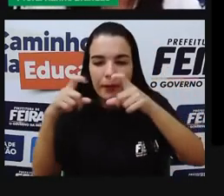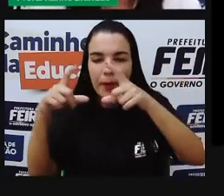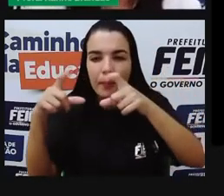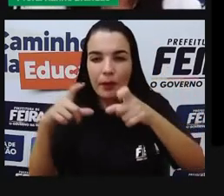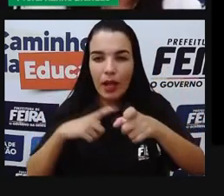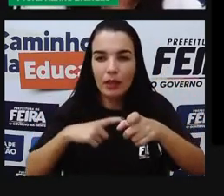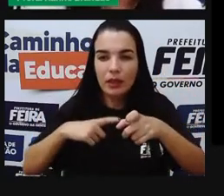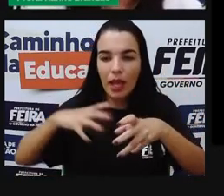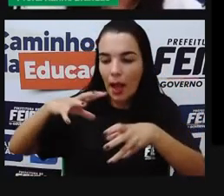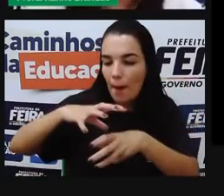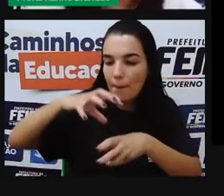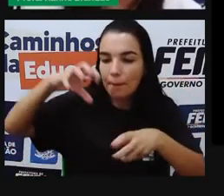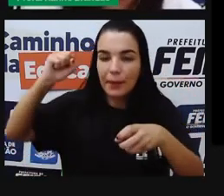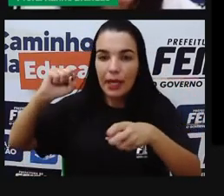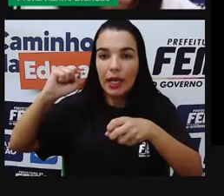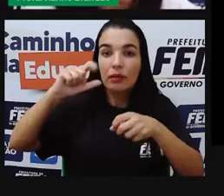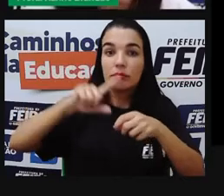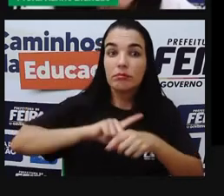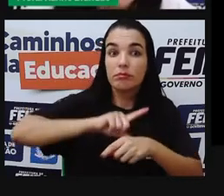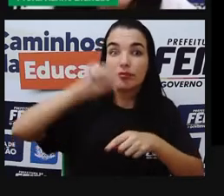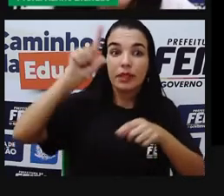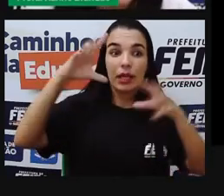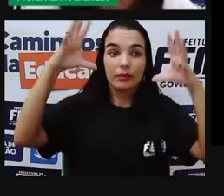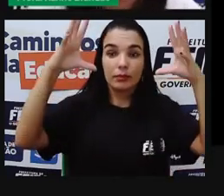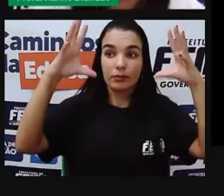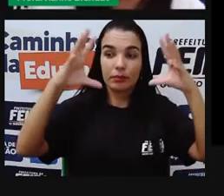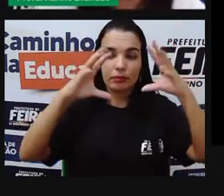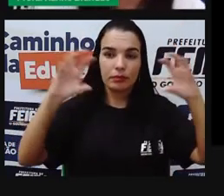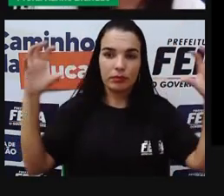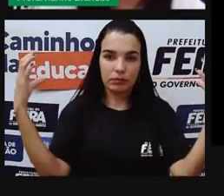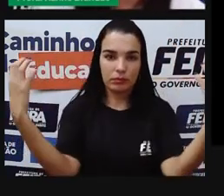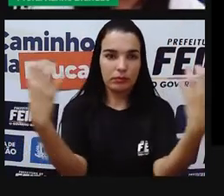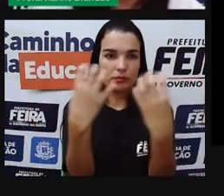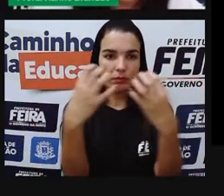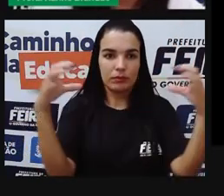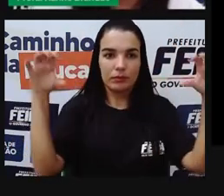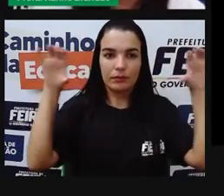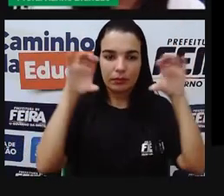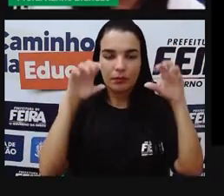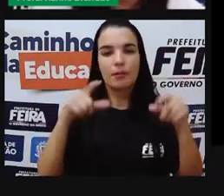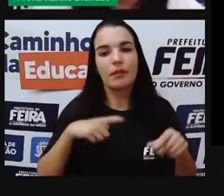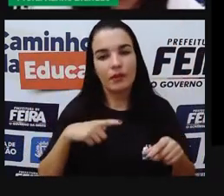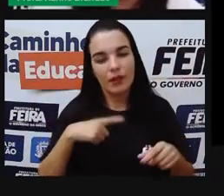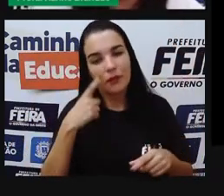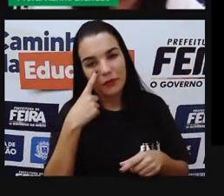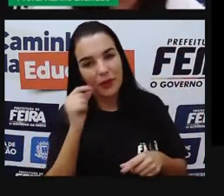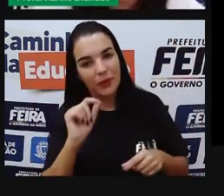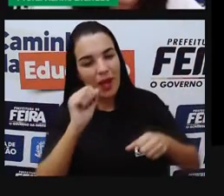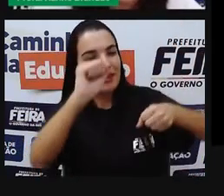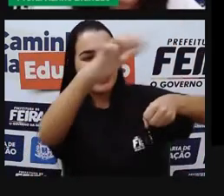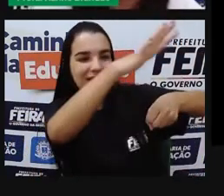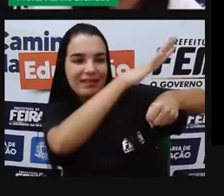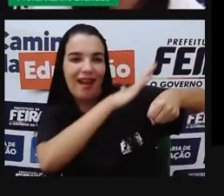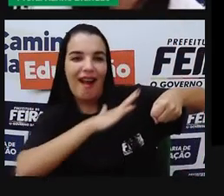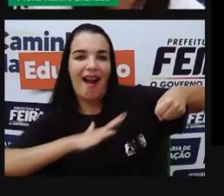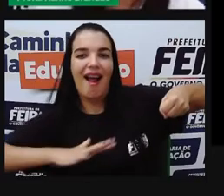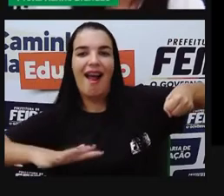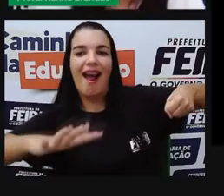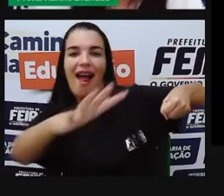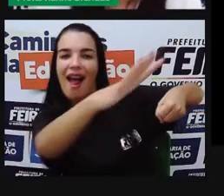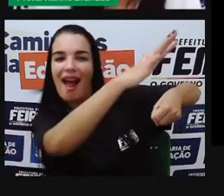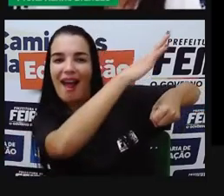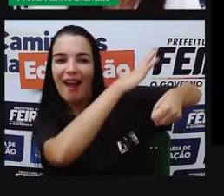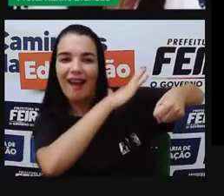né? E aí a gente consegue ver a nossa Via Láctea, a nossa galáxia, né?